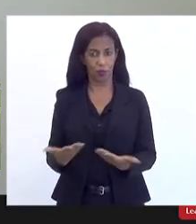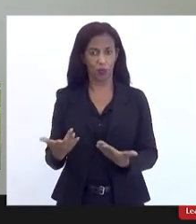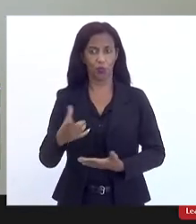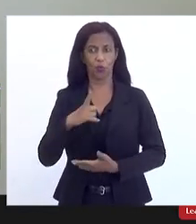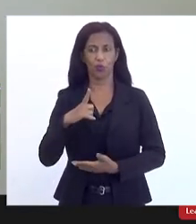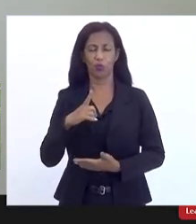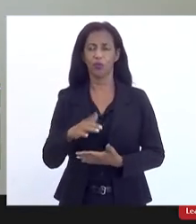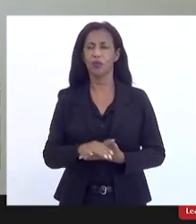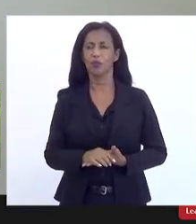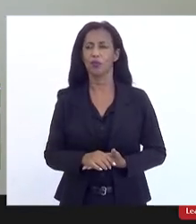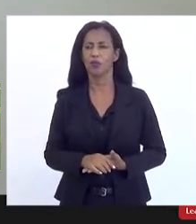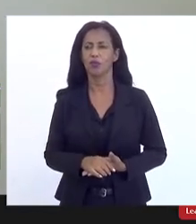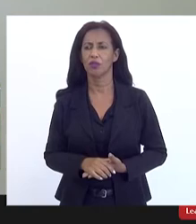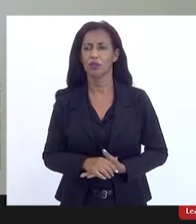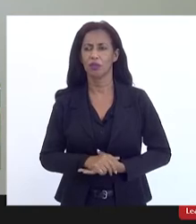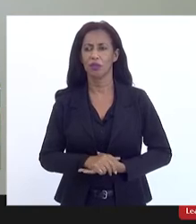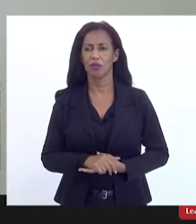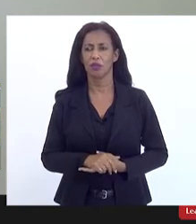quadro mas